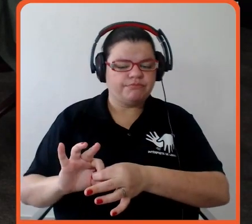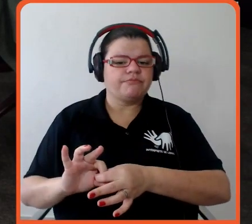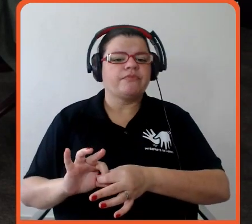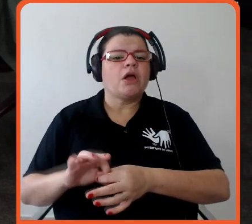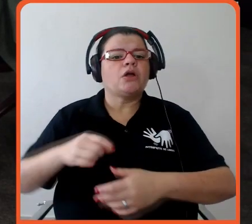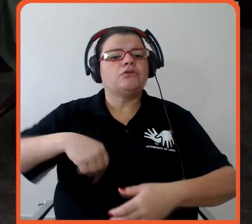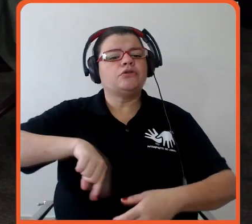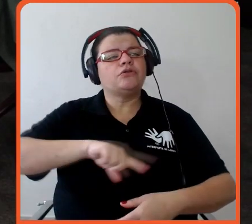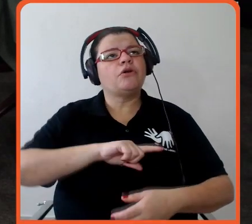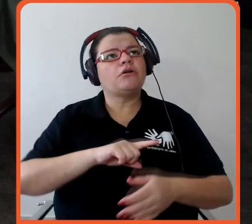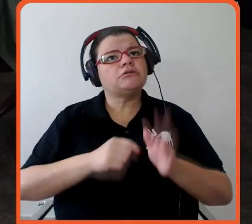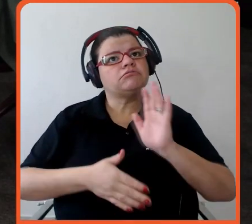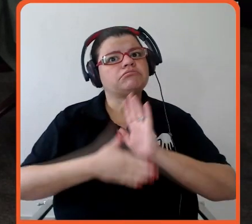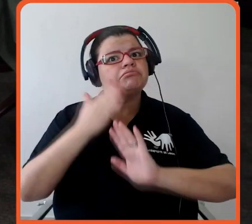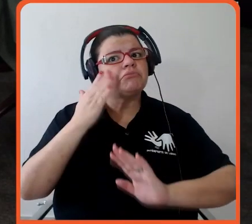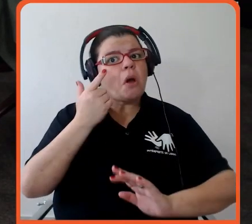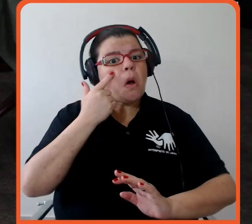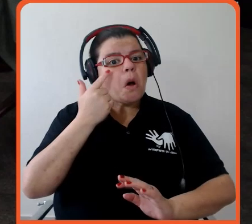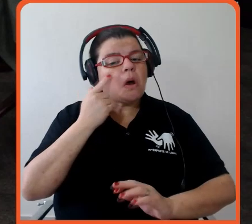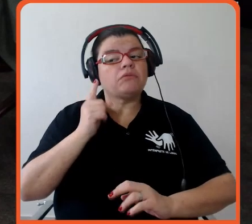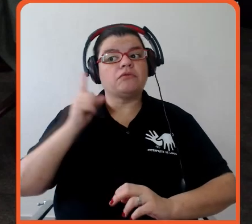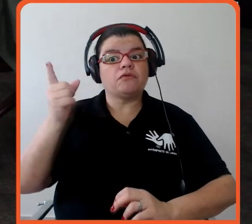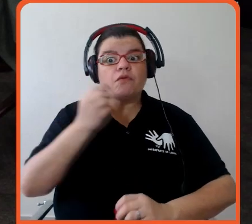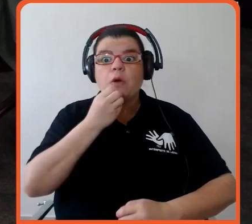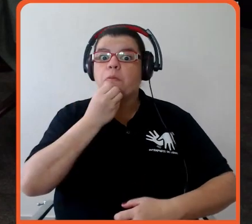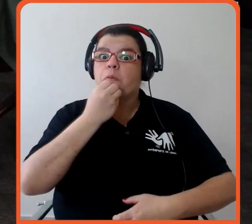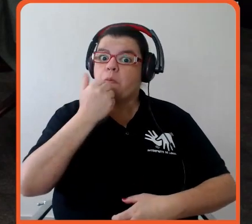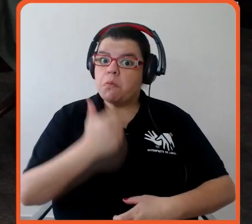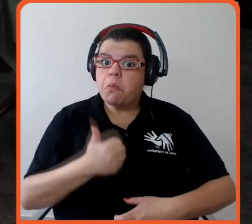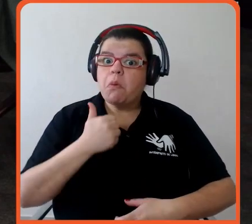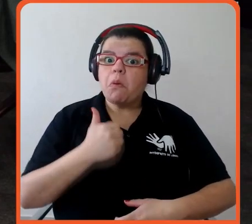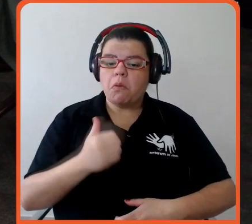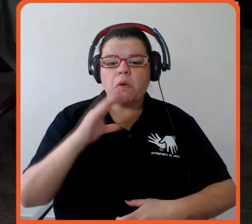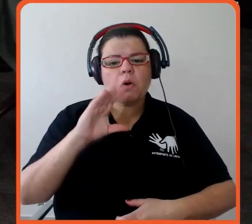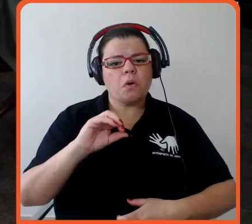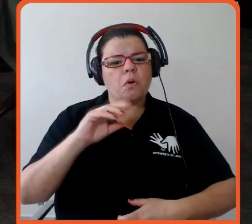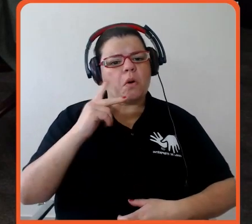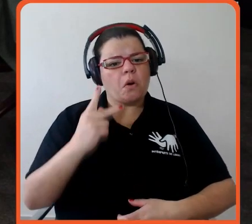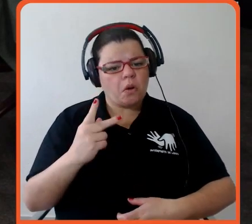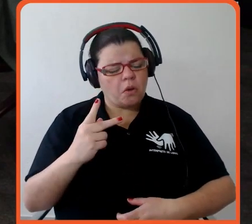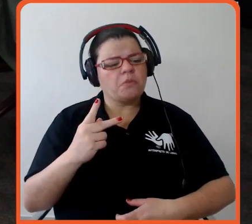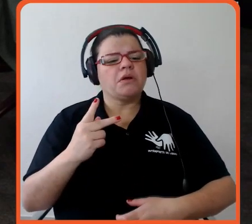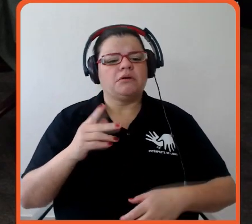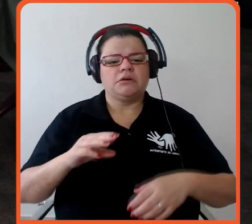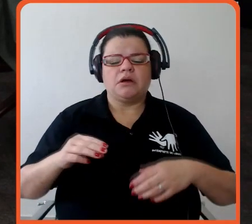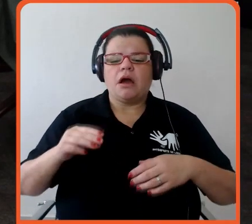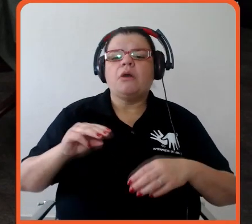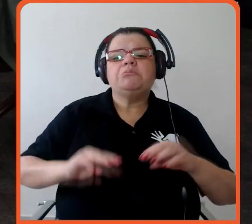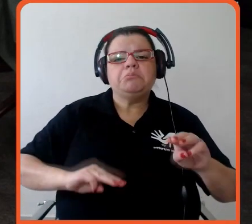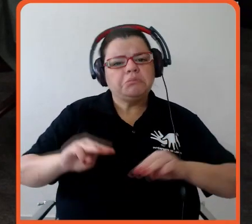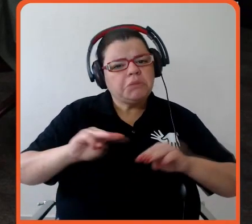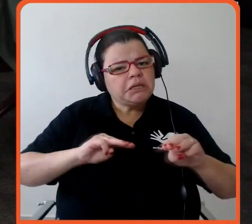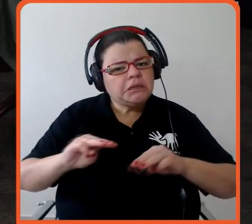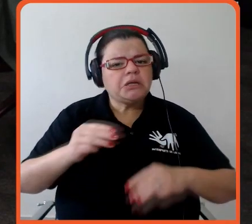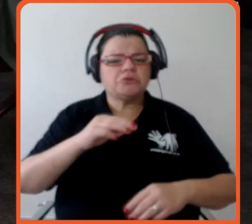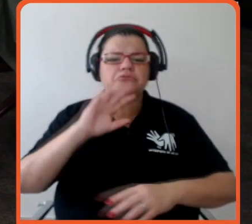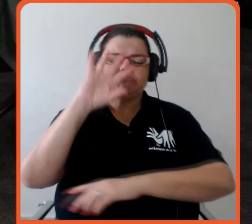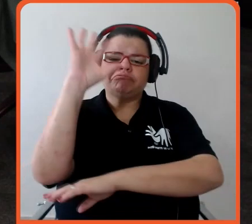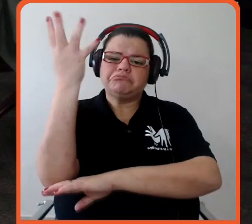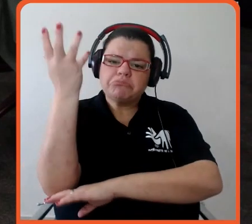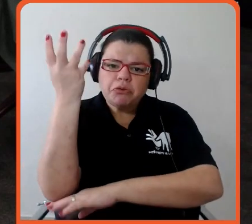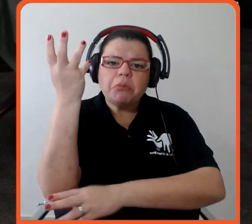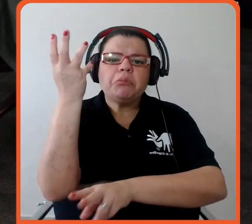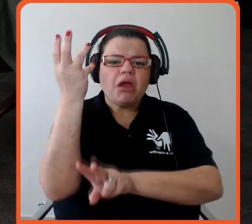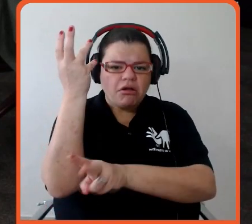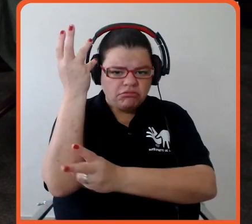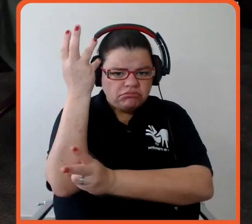fala de, olha, foi bom até aqui, né? Tamaraty, Ministério do Ambiente articulados, o Brasil em uma boa posição, mas